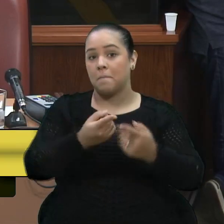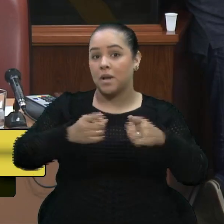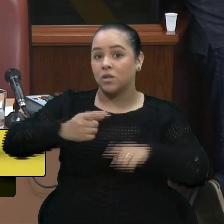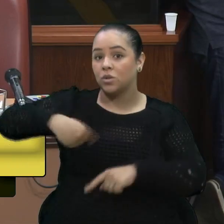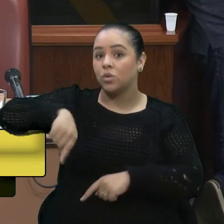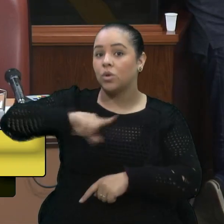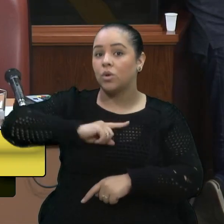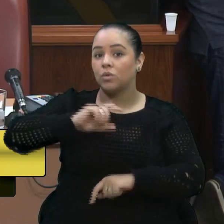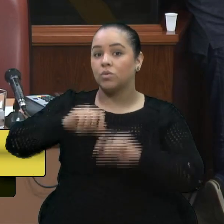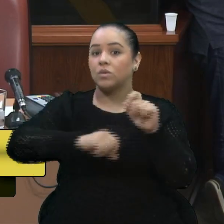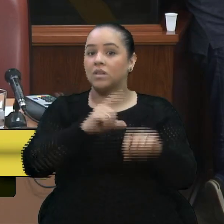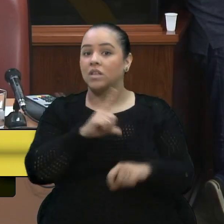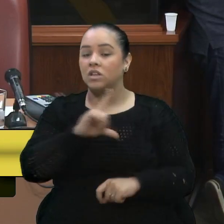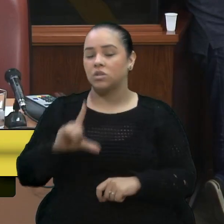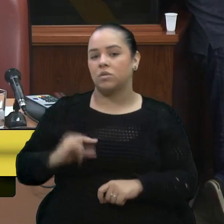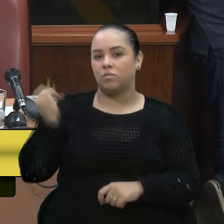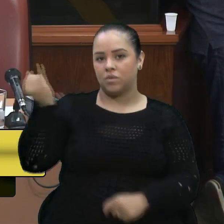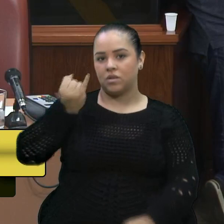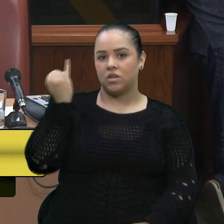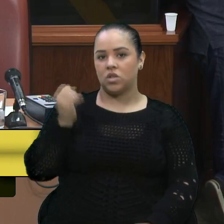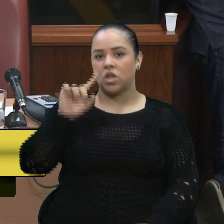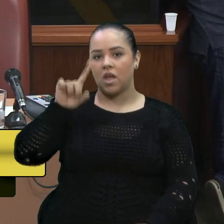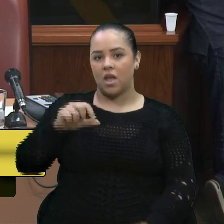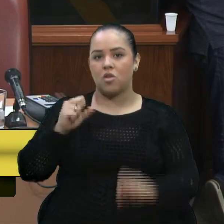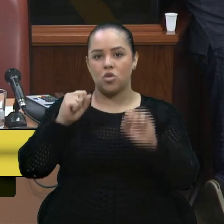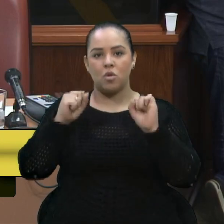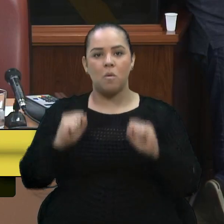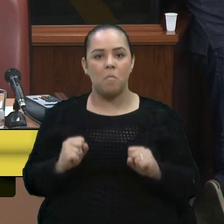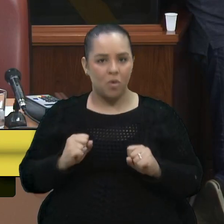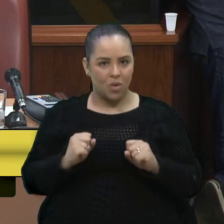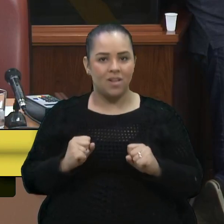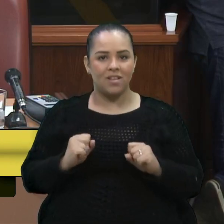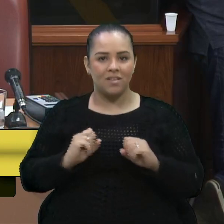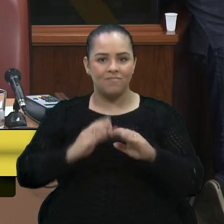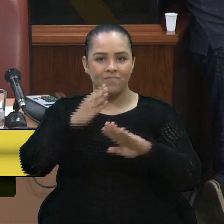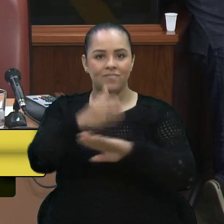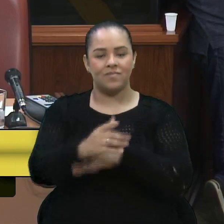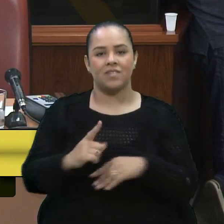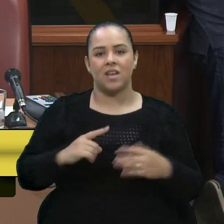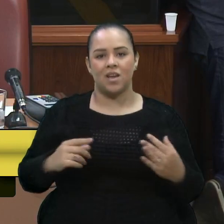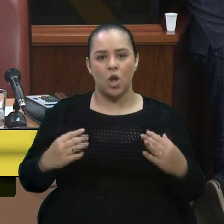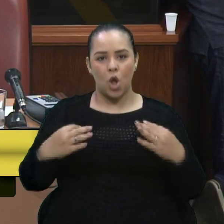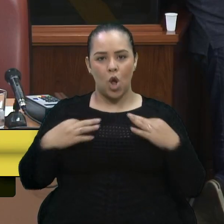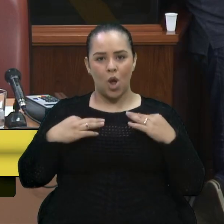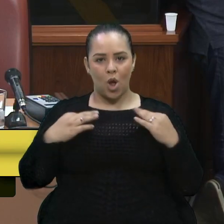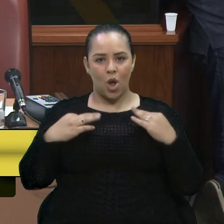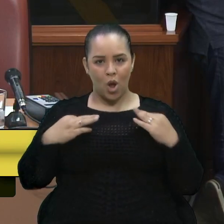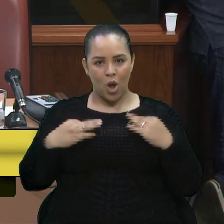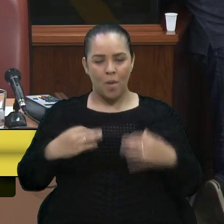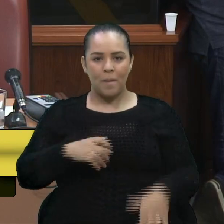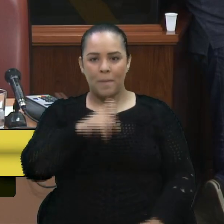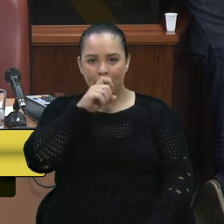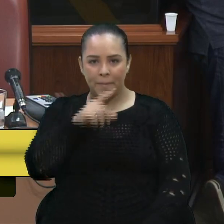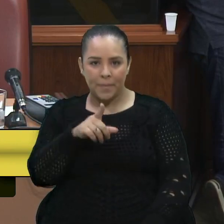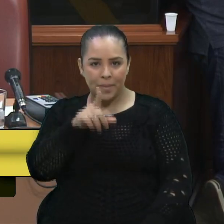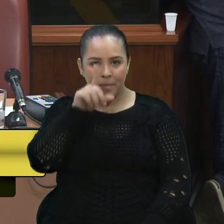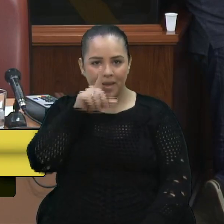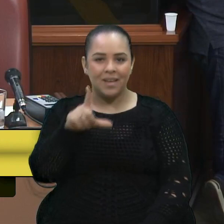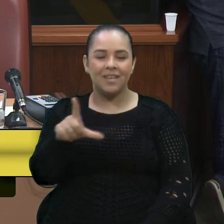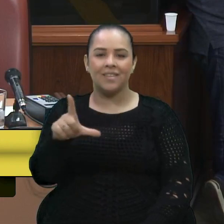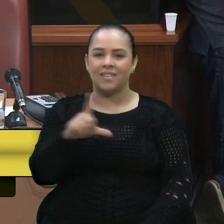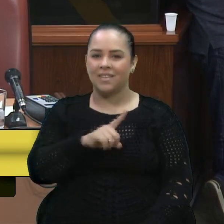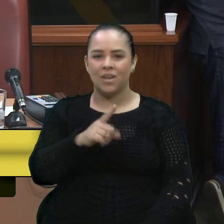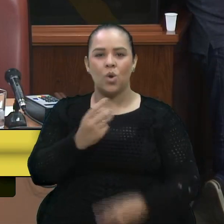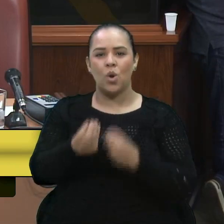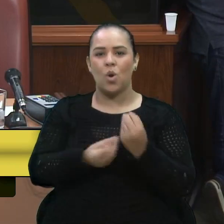de fato, de importante, era a possibilidade de estarmos uniformizados, dos nossos pais e mães terem as